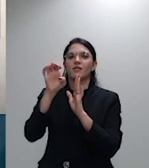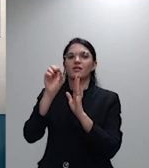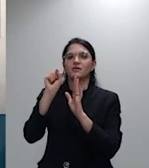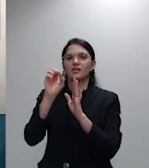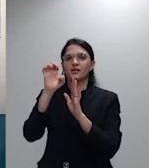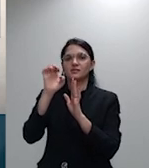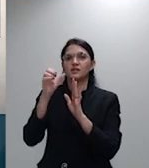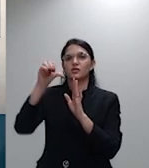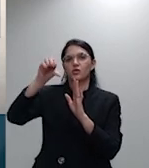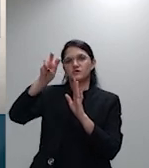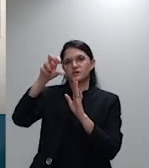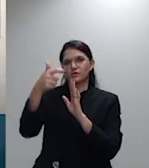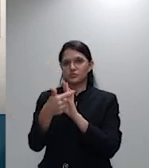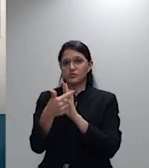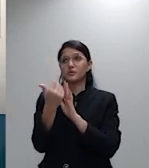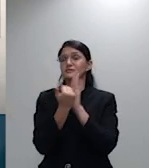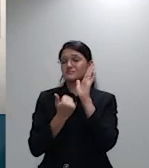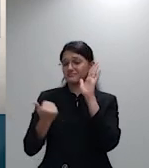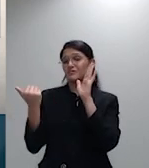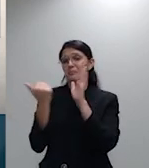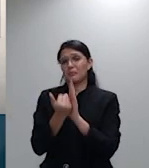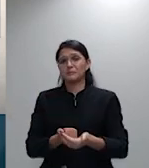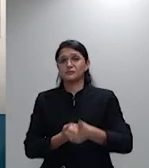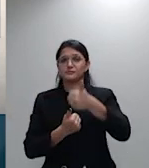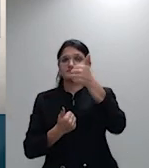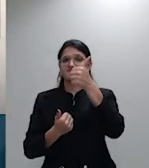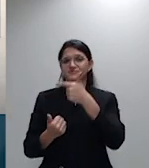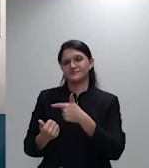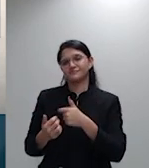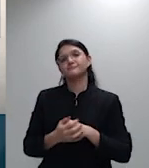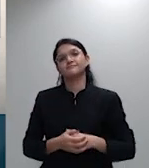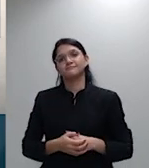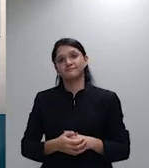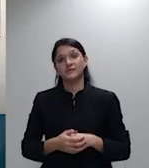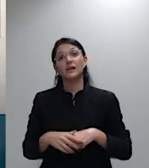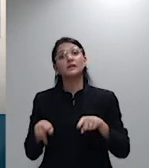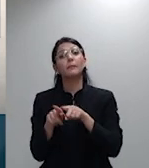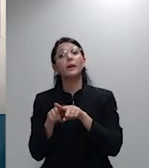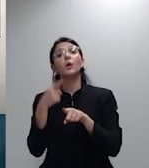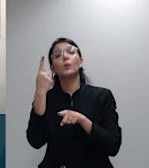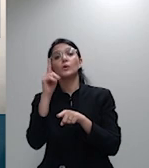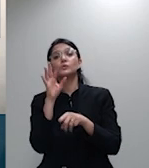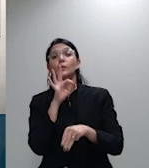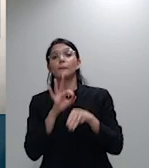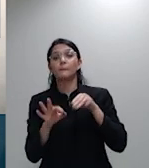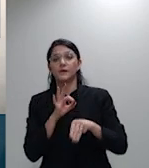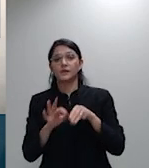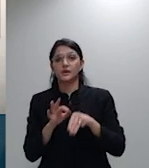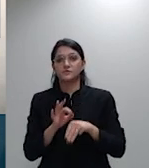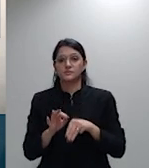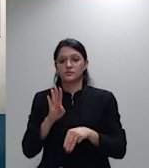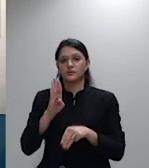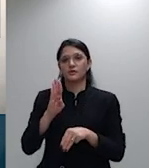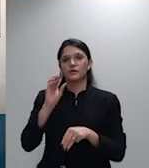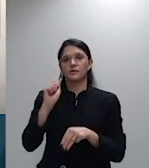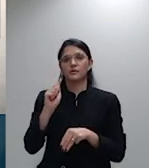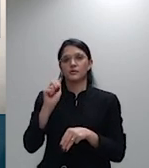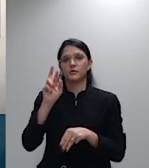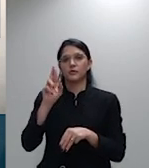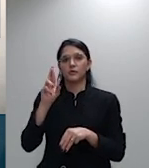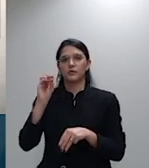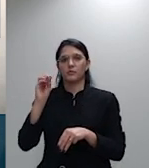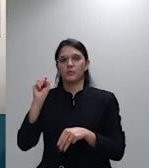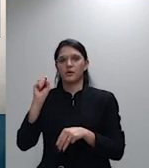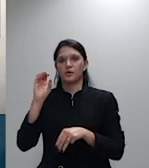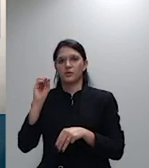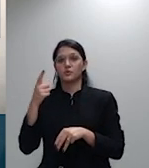cinco ministros e cumpre ressaltar que o ministro os ministros Barroso e Fux não participam do julgamento um por impedimento e outro por